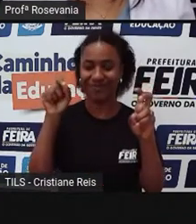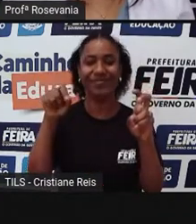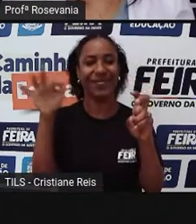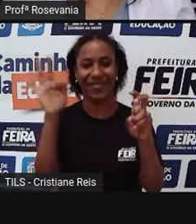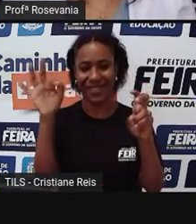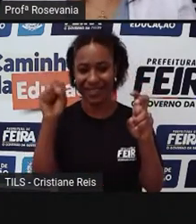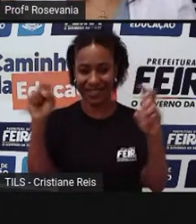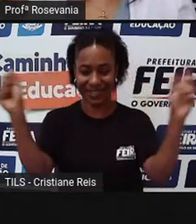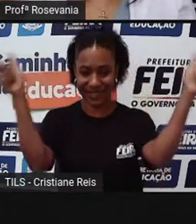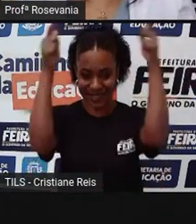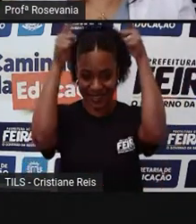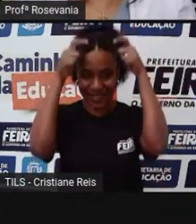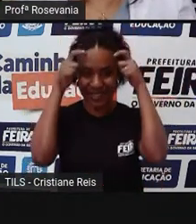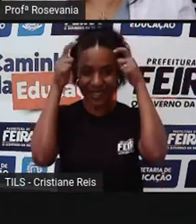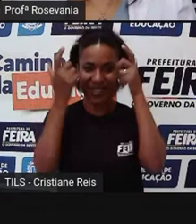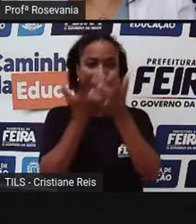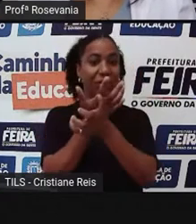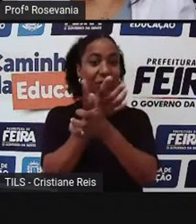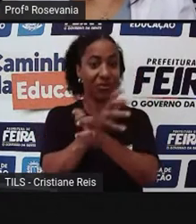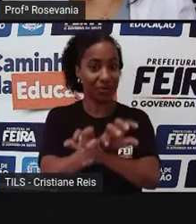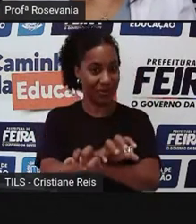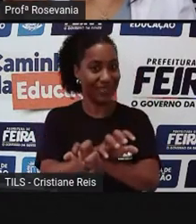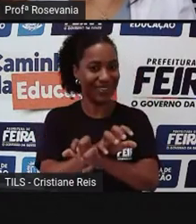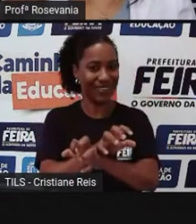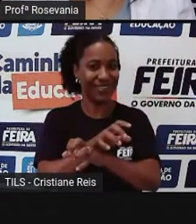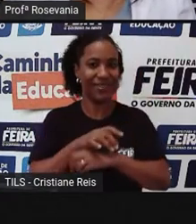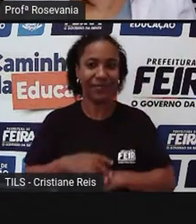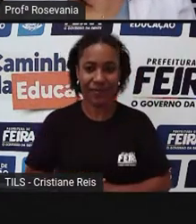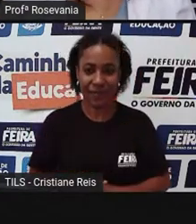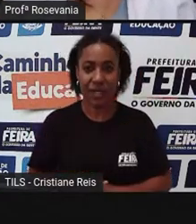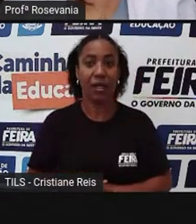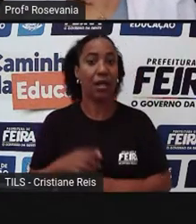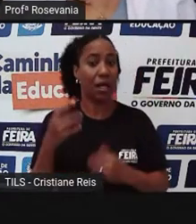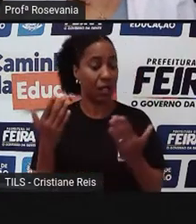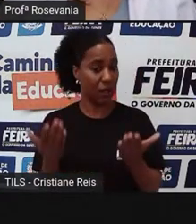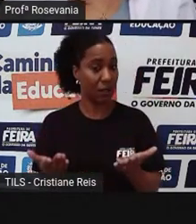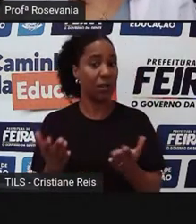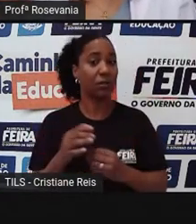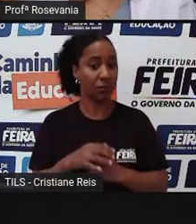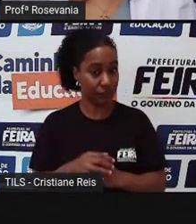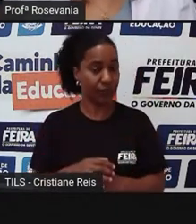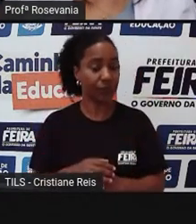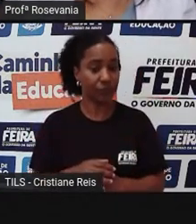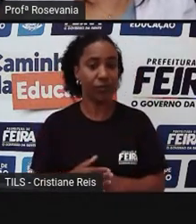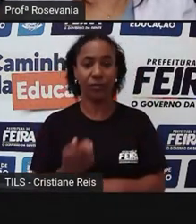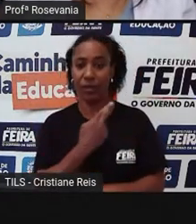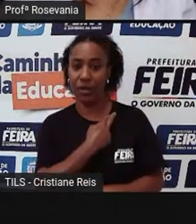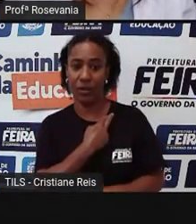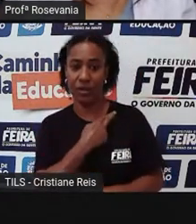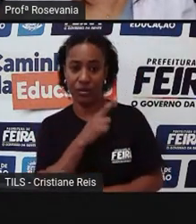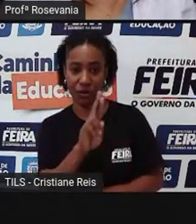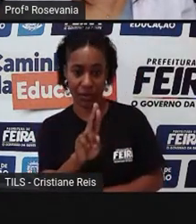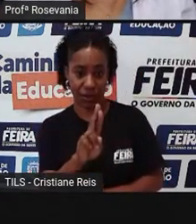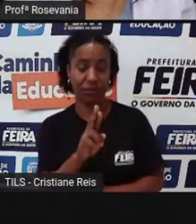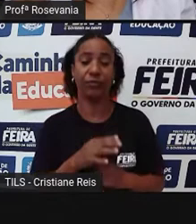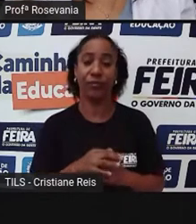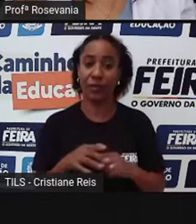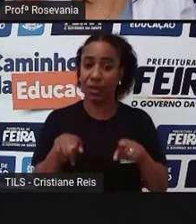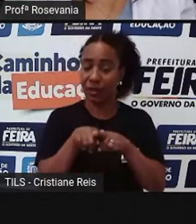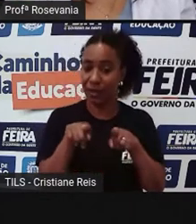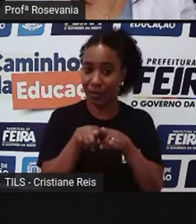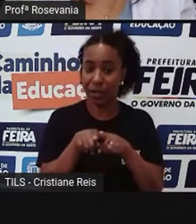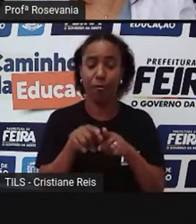cotidiano. E aí são essas características, a religiosidade do seu povo, a situação de entroncamento